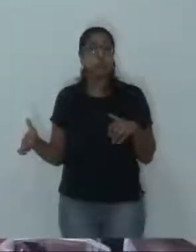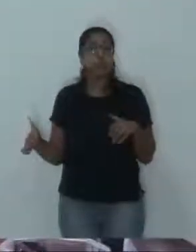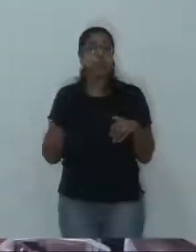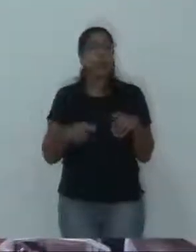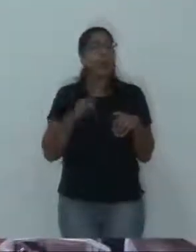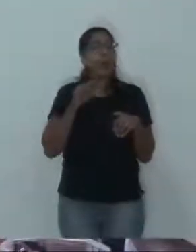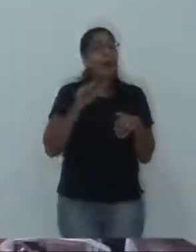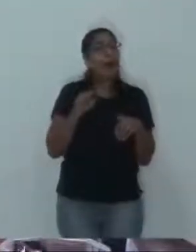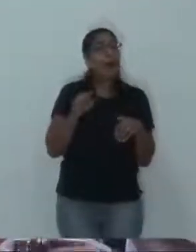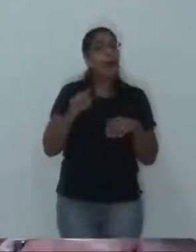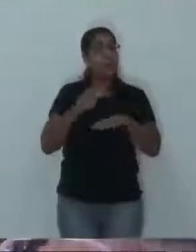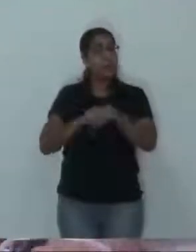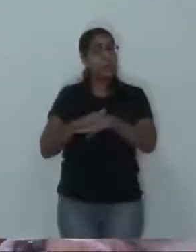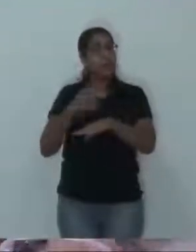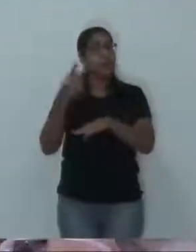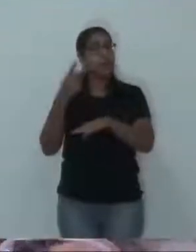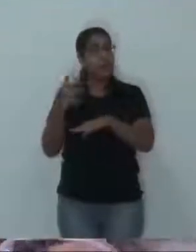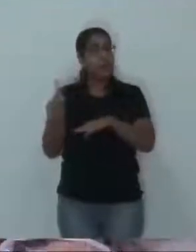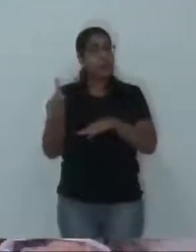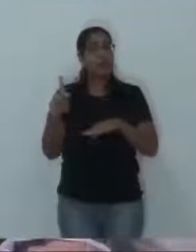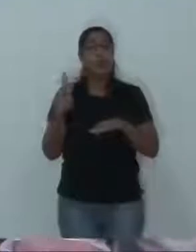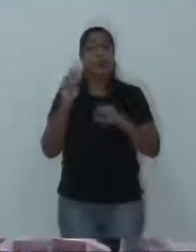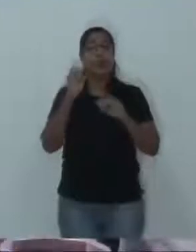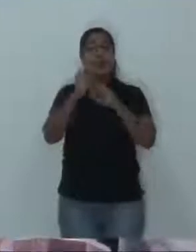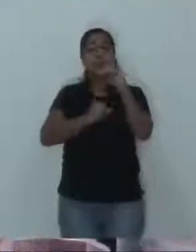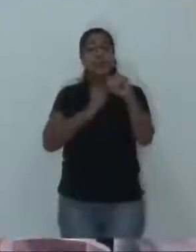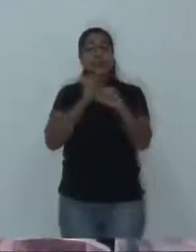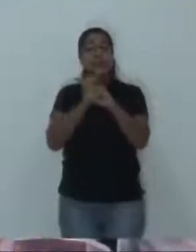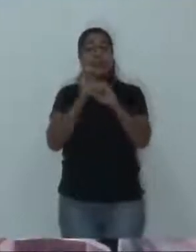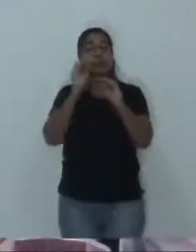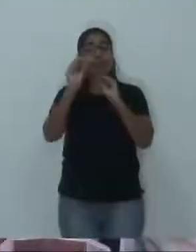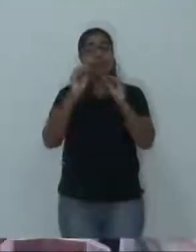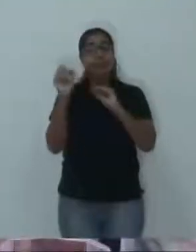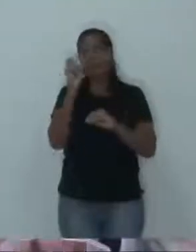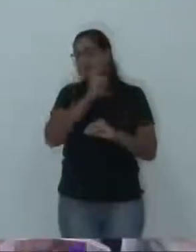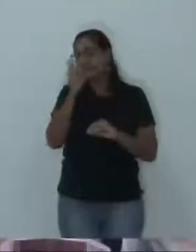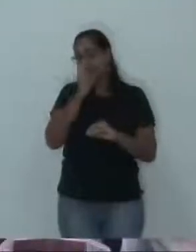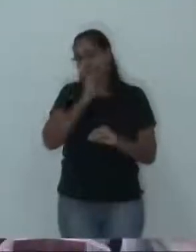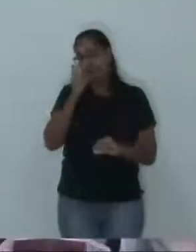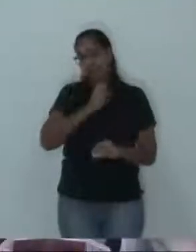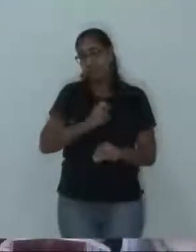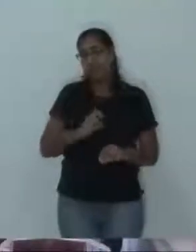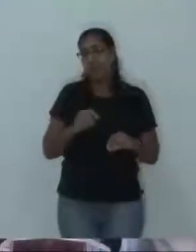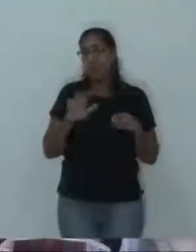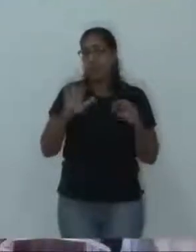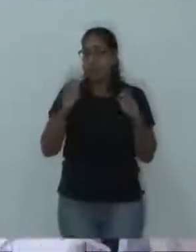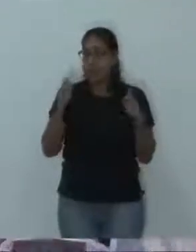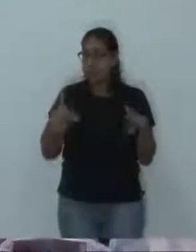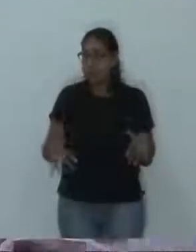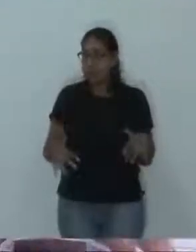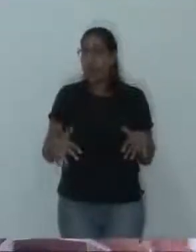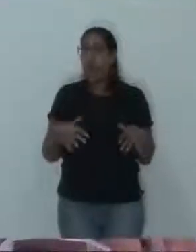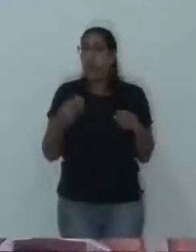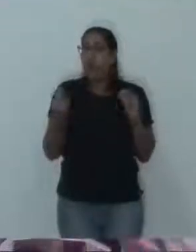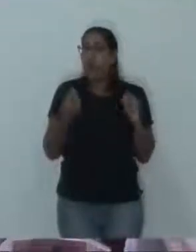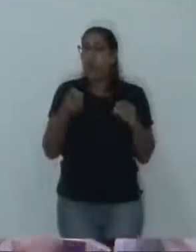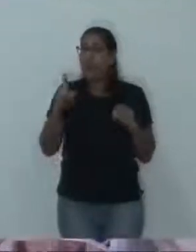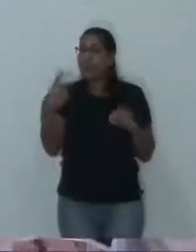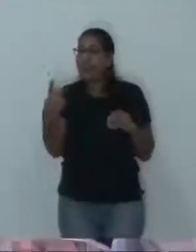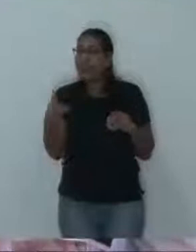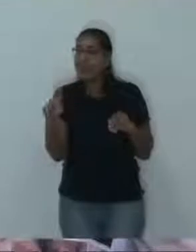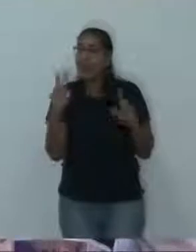mentiras, e eu vou aqui mostrar, demonstrar. Nós estamos vivendo, vereadores, uma inversão de valores.